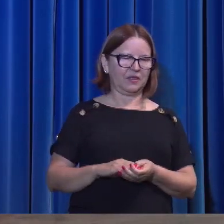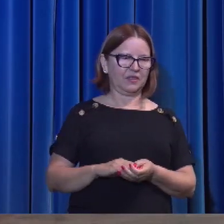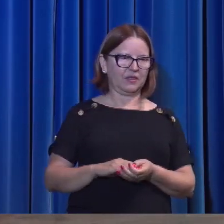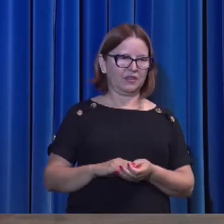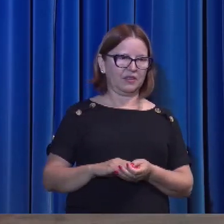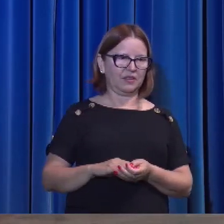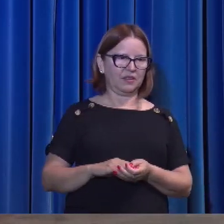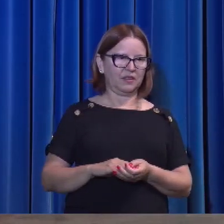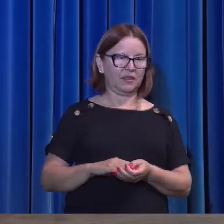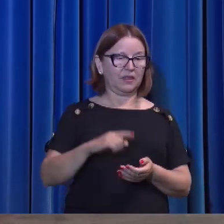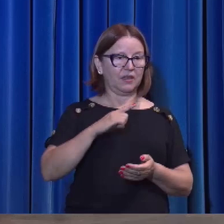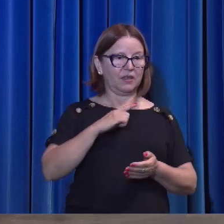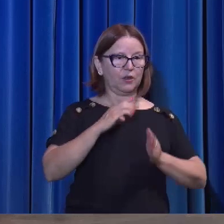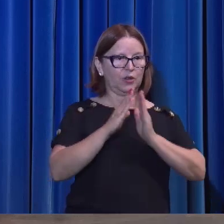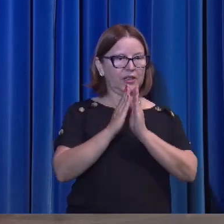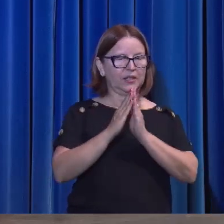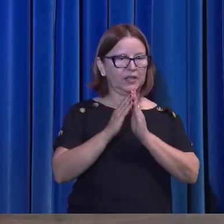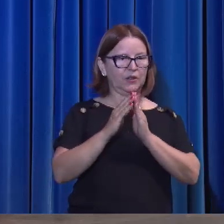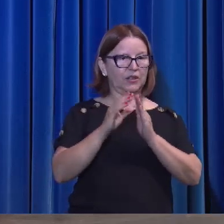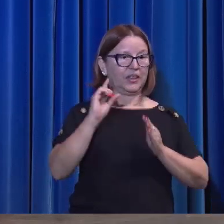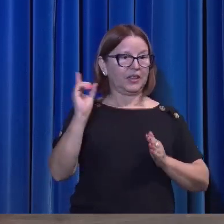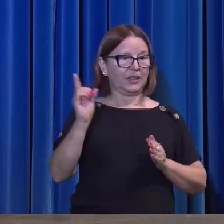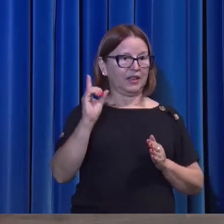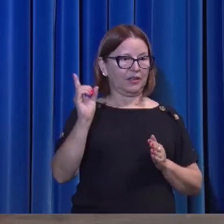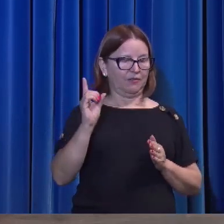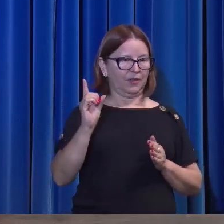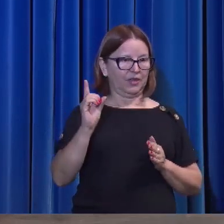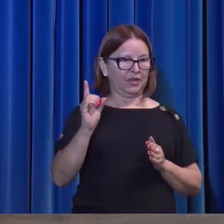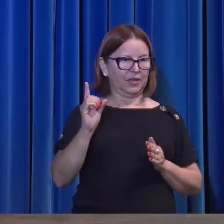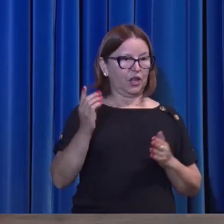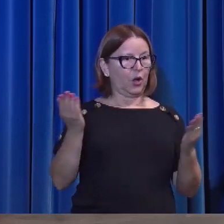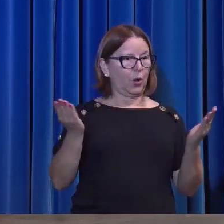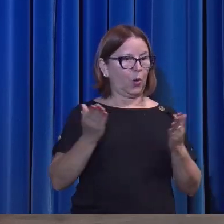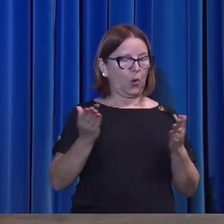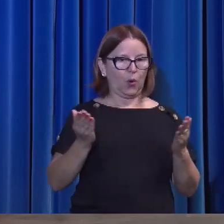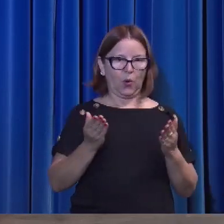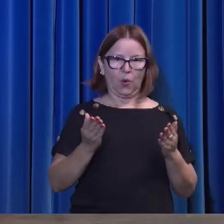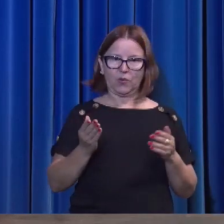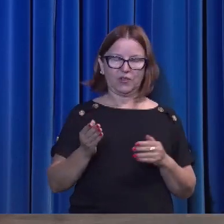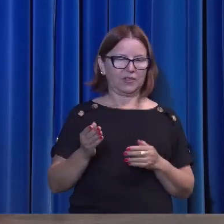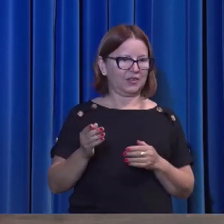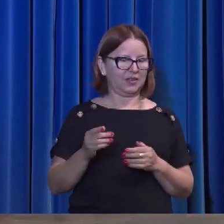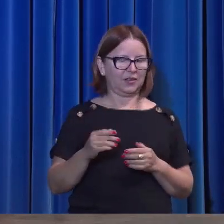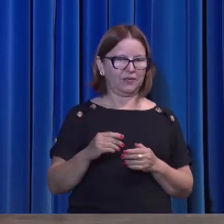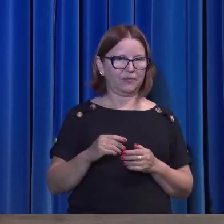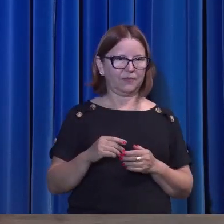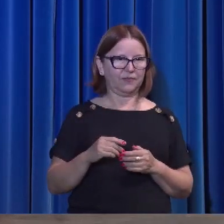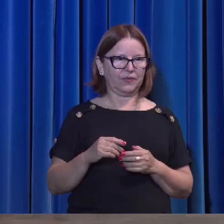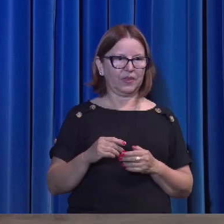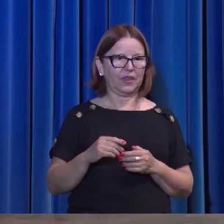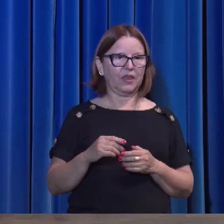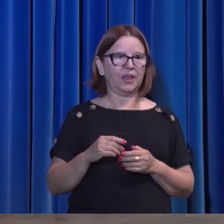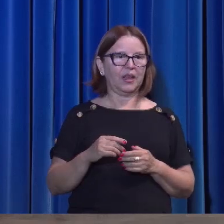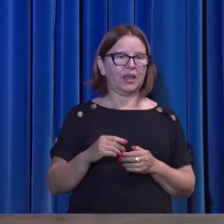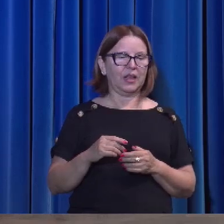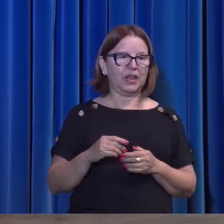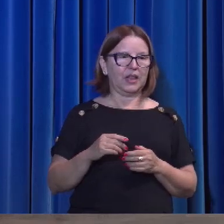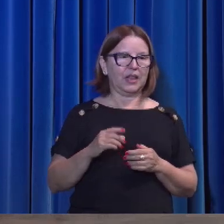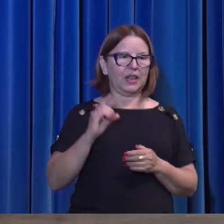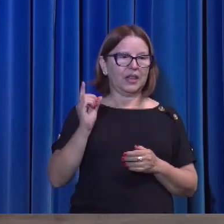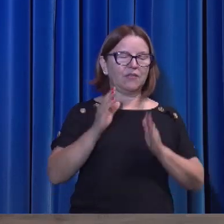Tem uma oração de Davi, que não cabe mais hoje. Ele diz assim, não retires de mim